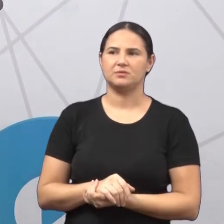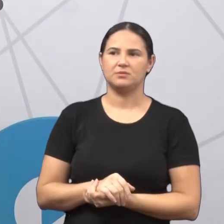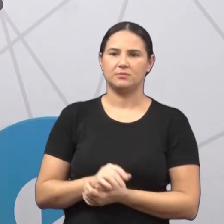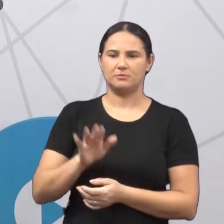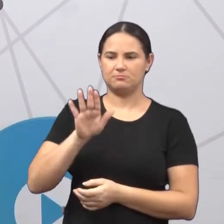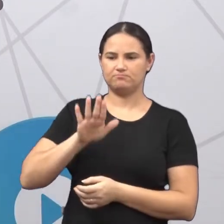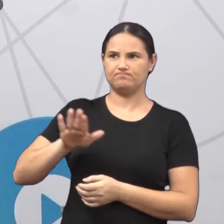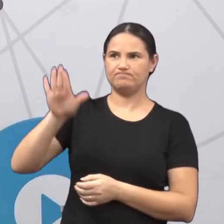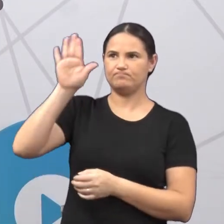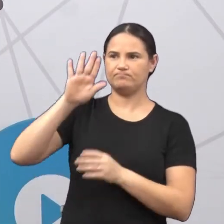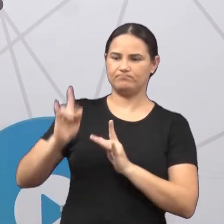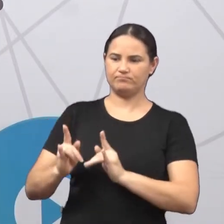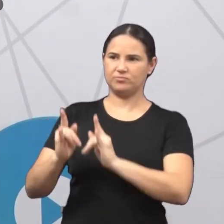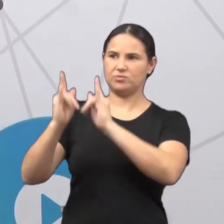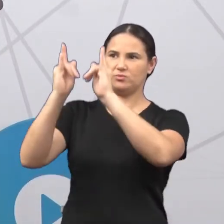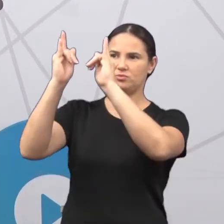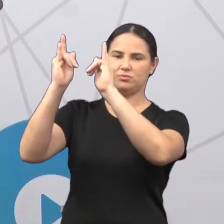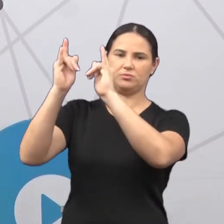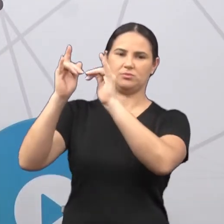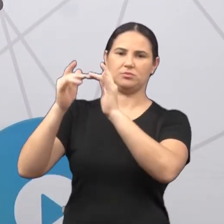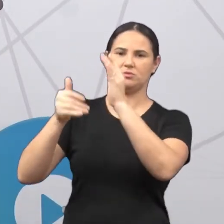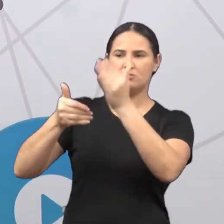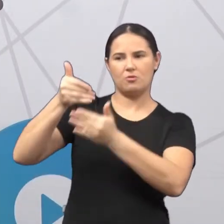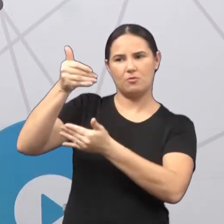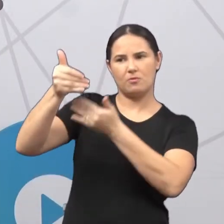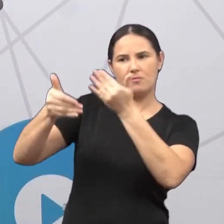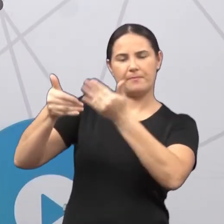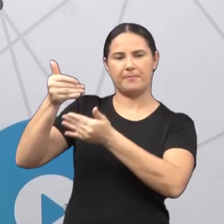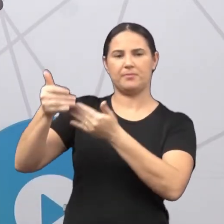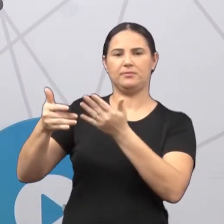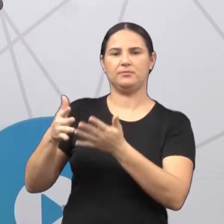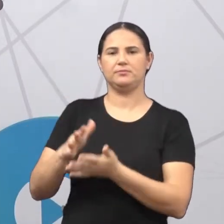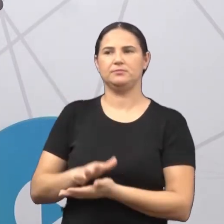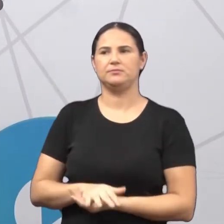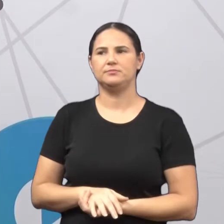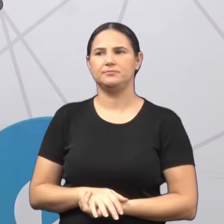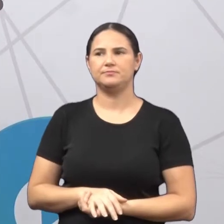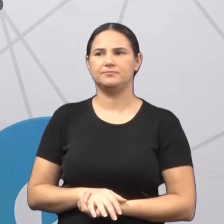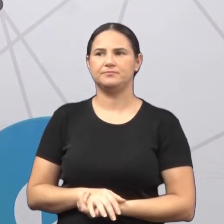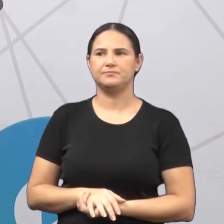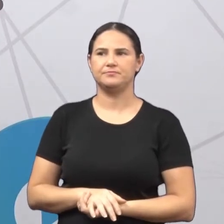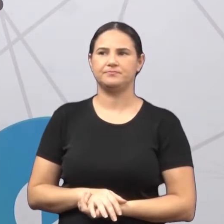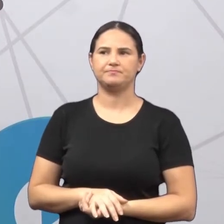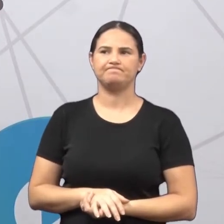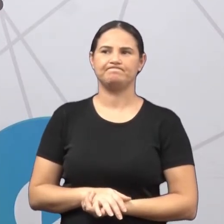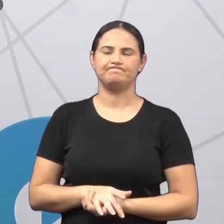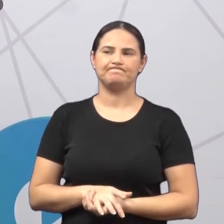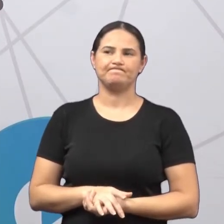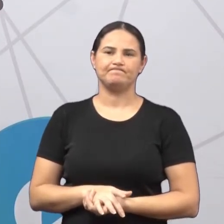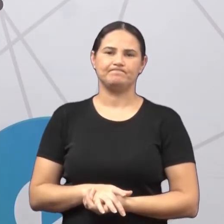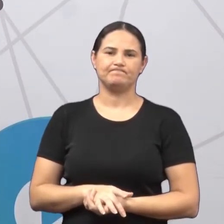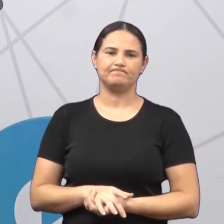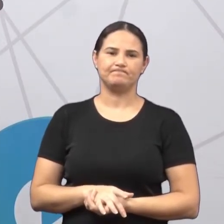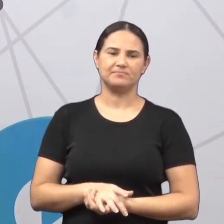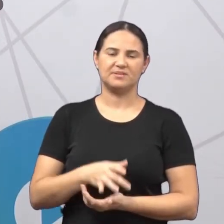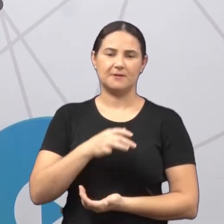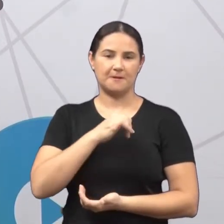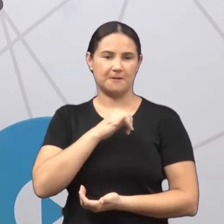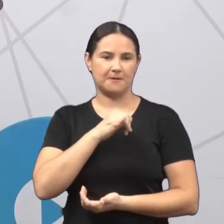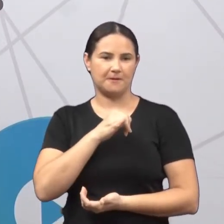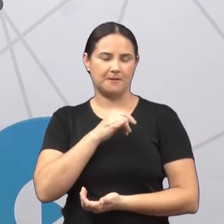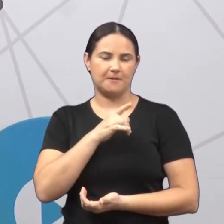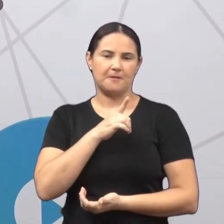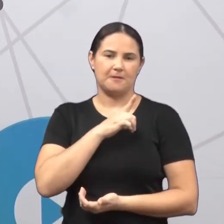condomínio. Compartilhando de algumas coisas juntos. Tem uma pessoa que governa, né? Que